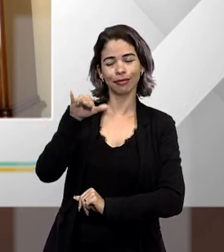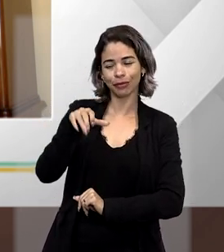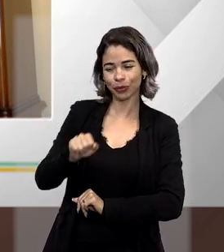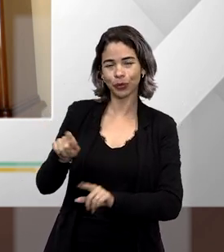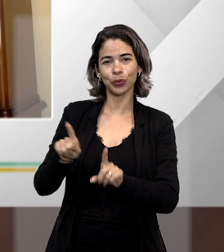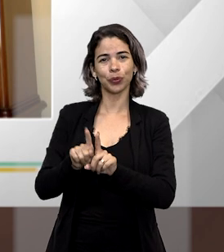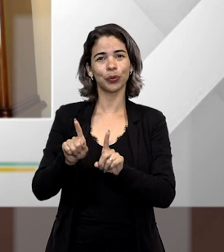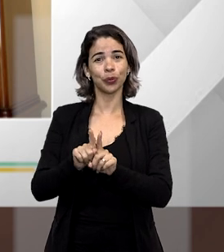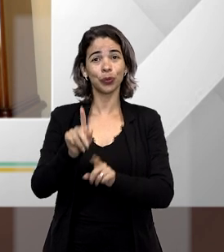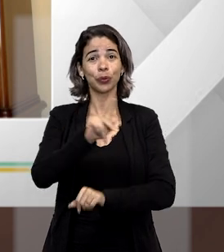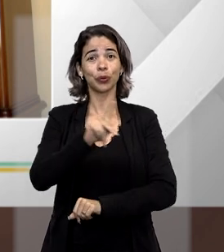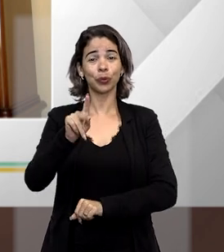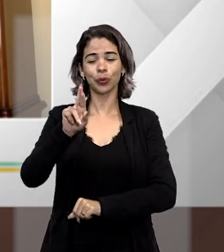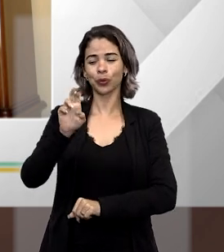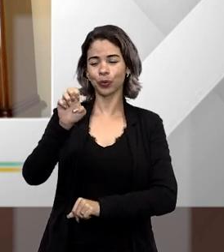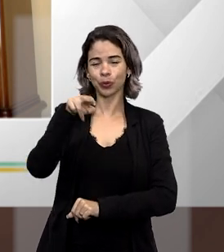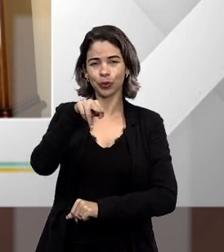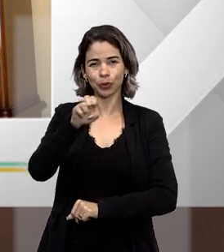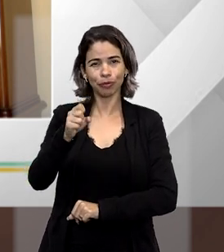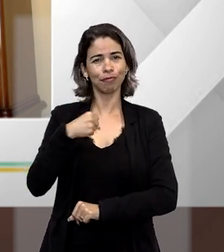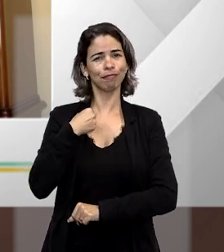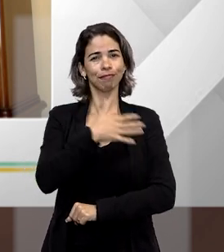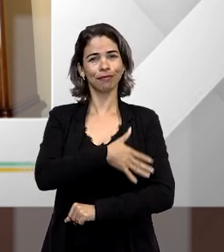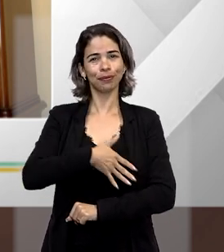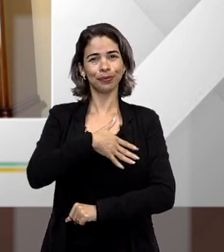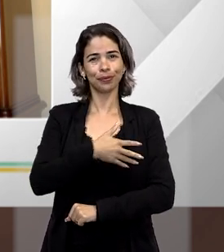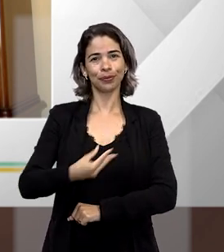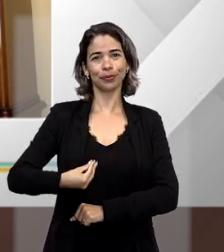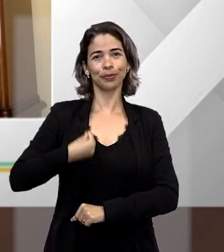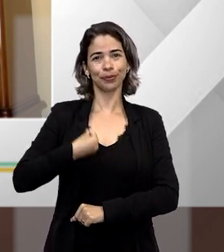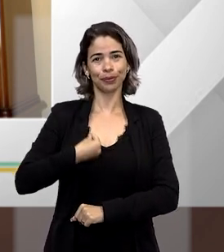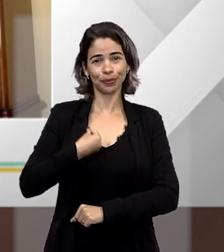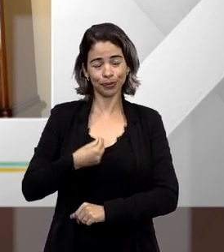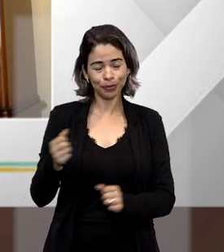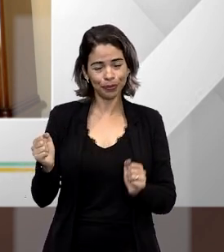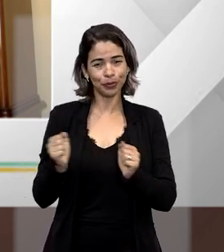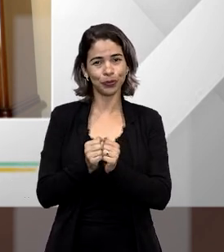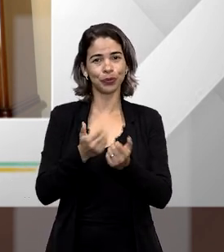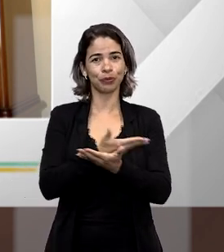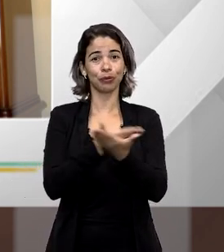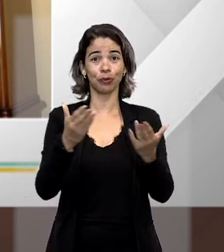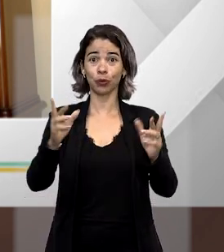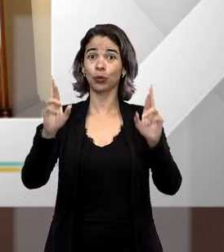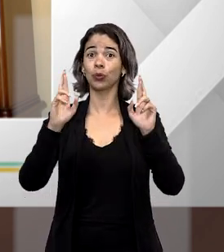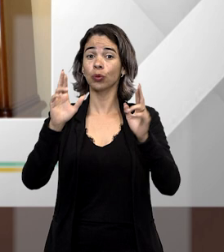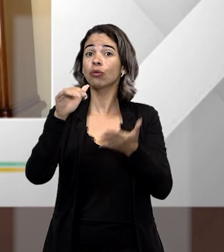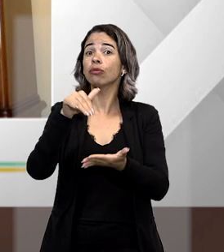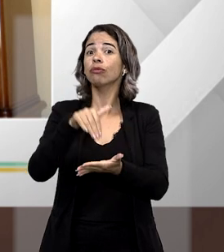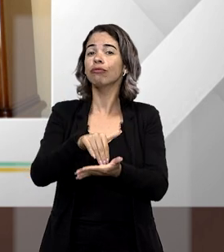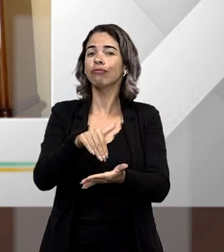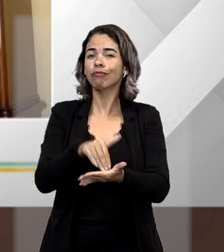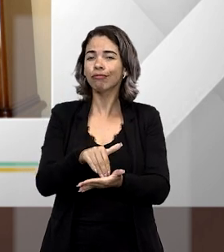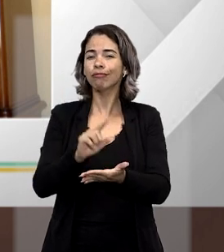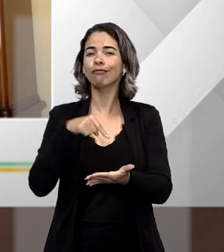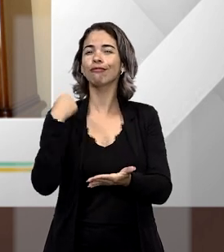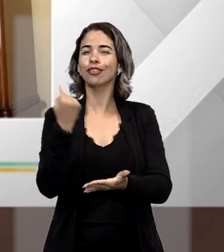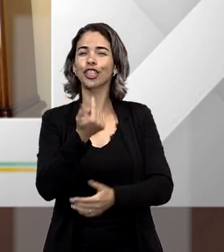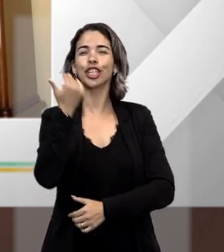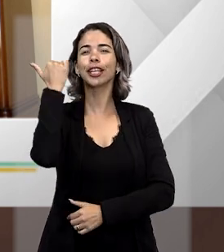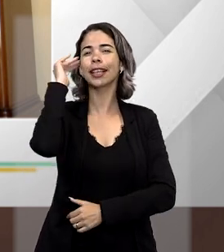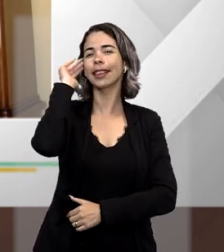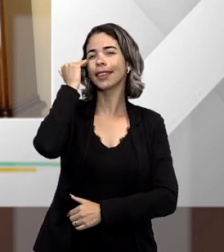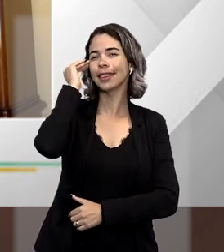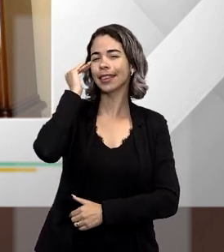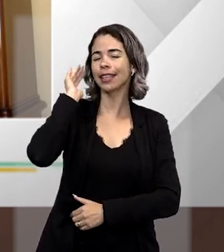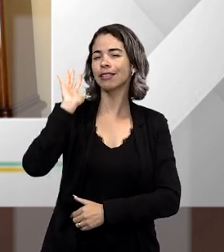Olá, Renê. Eu quero dizer que é um prazer enorme estar aqui nesse programa e eu espero que, ao final dele,